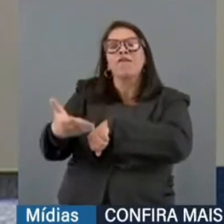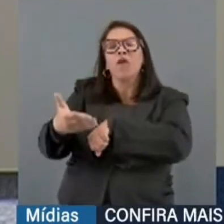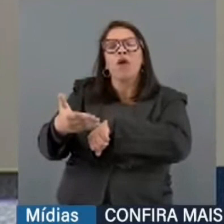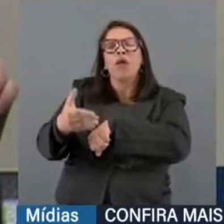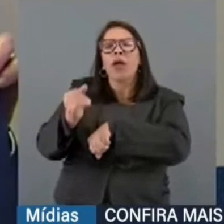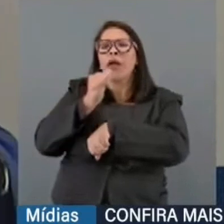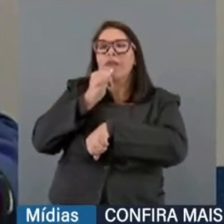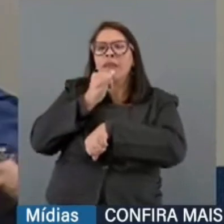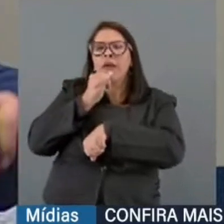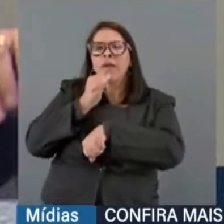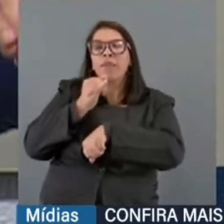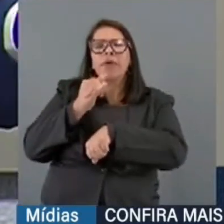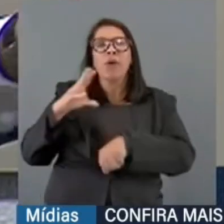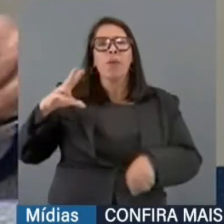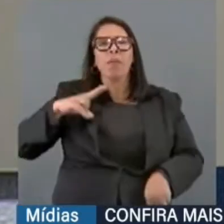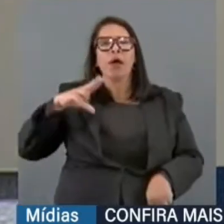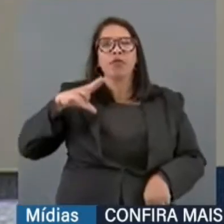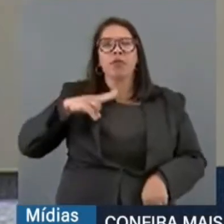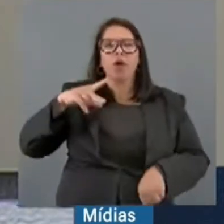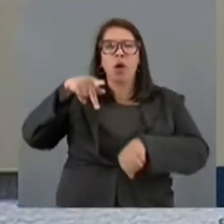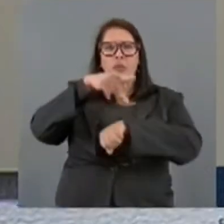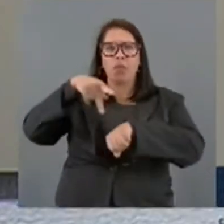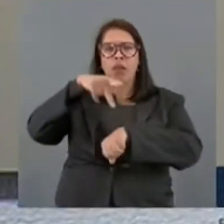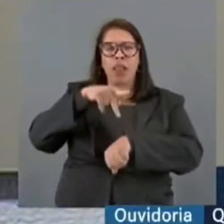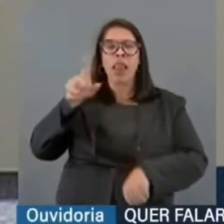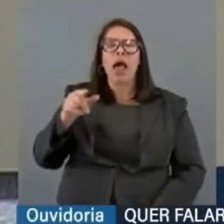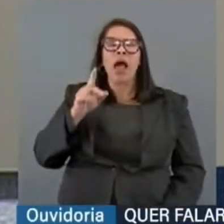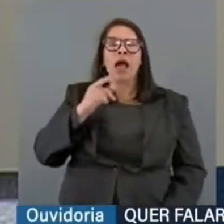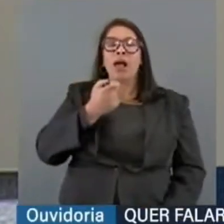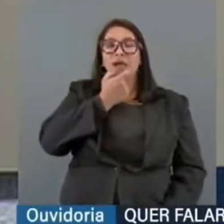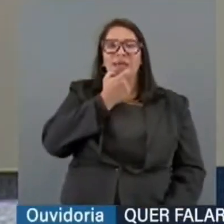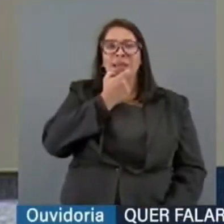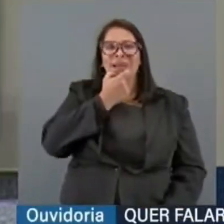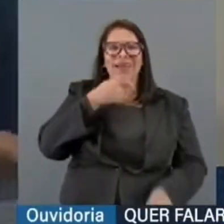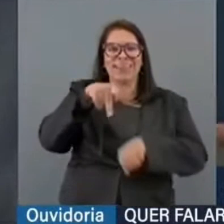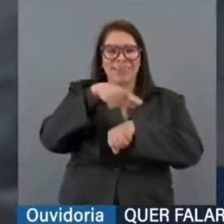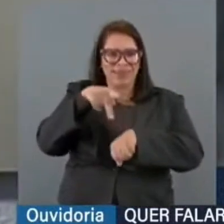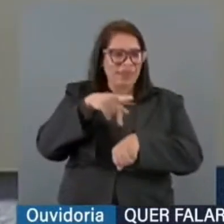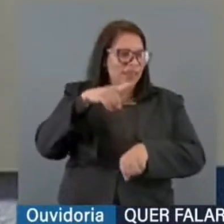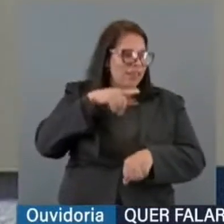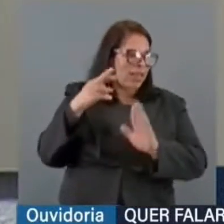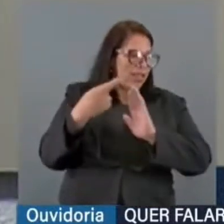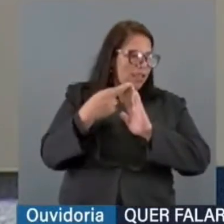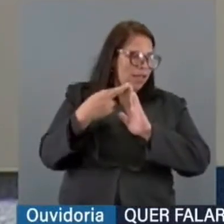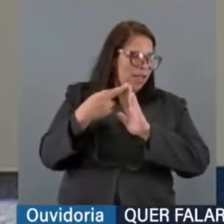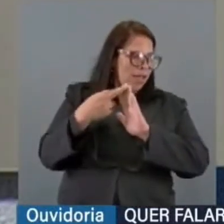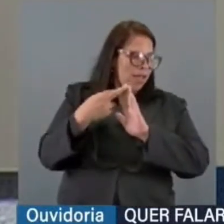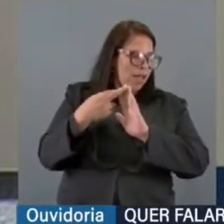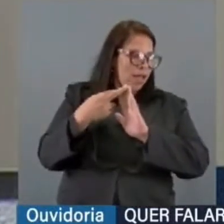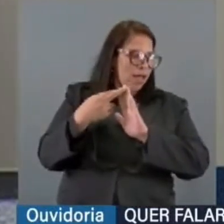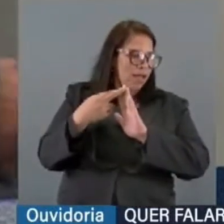Nesse caso, em particular, com a legislação inglesa, que disciplina a questão